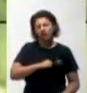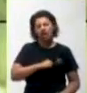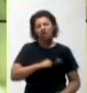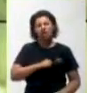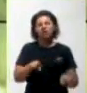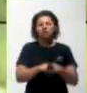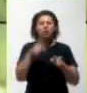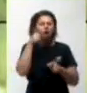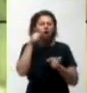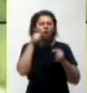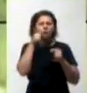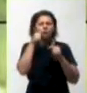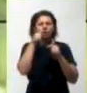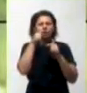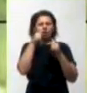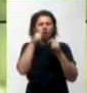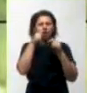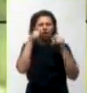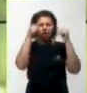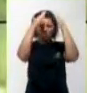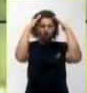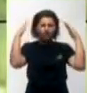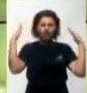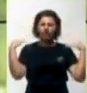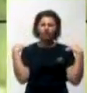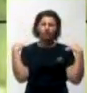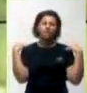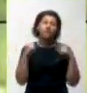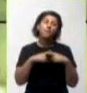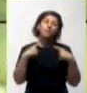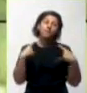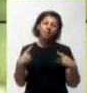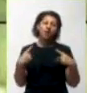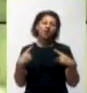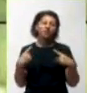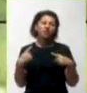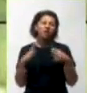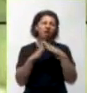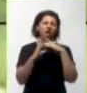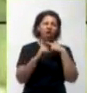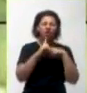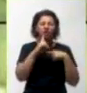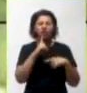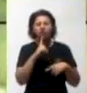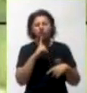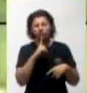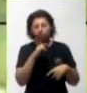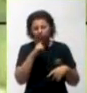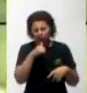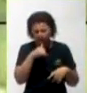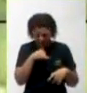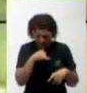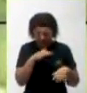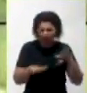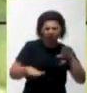castidade. Embora, para a tristeza da igreja, nem sempre a gente